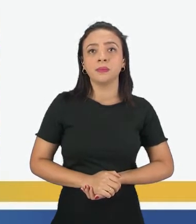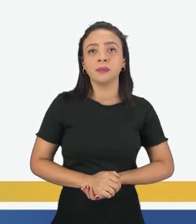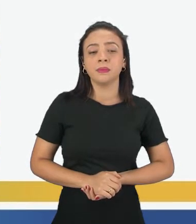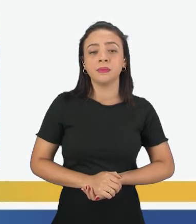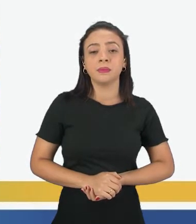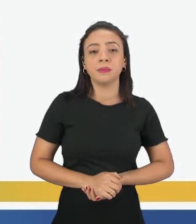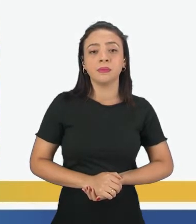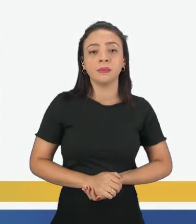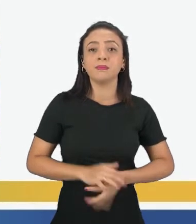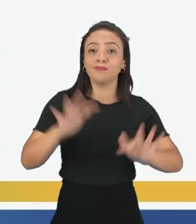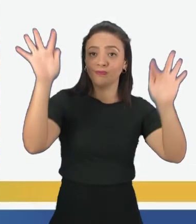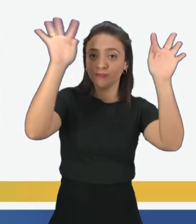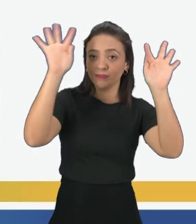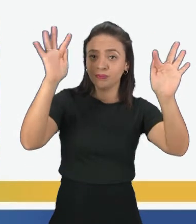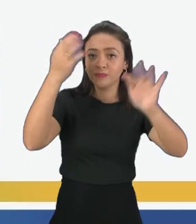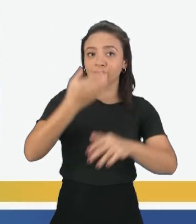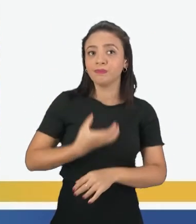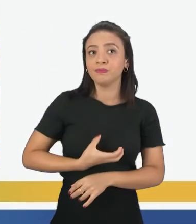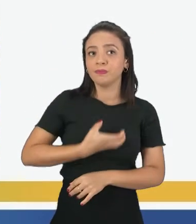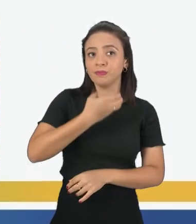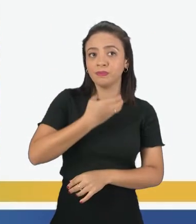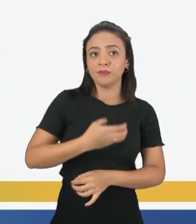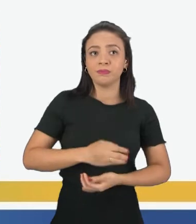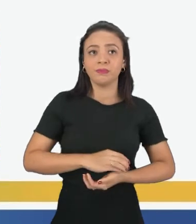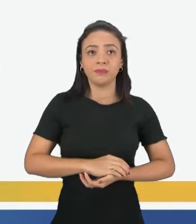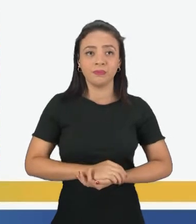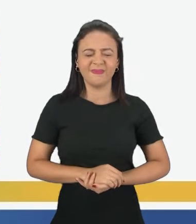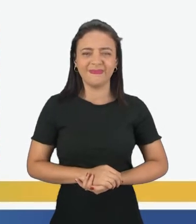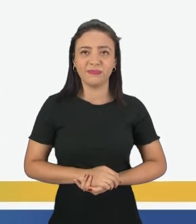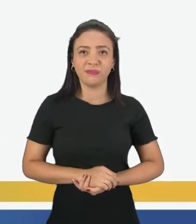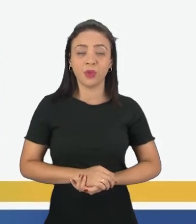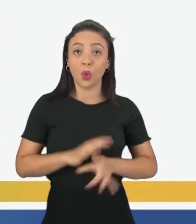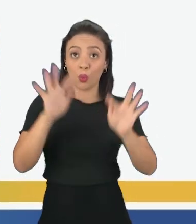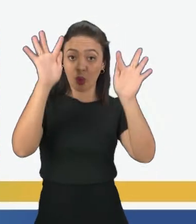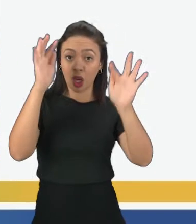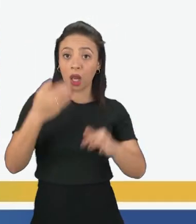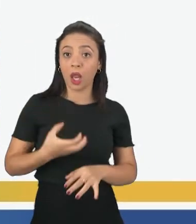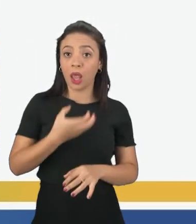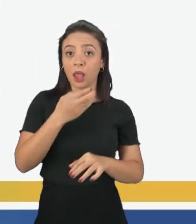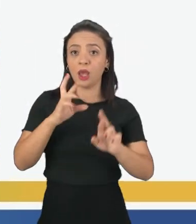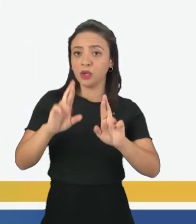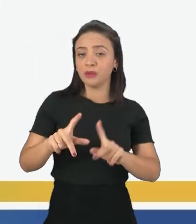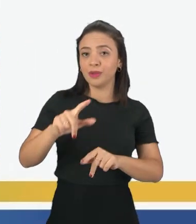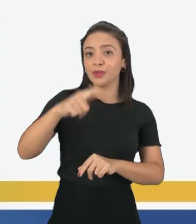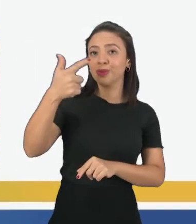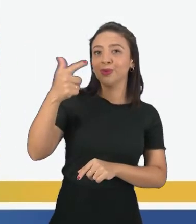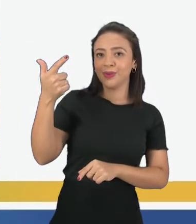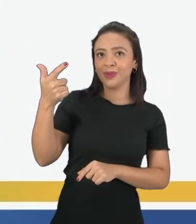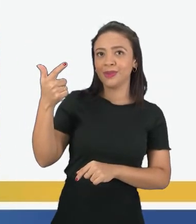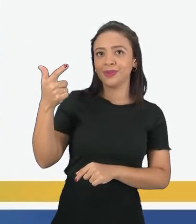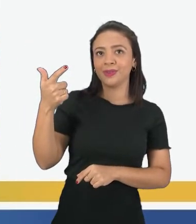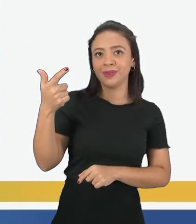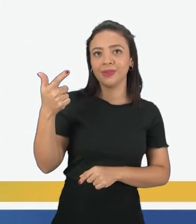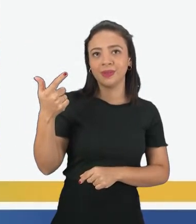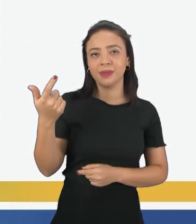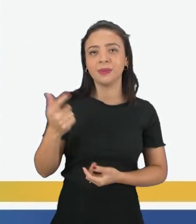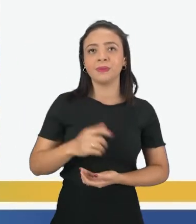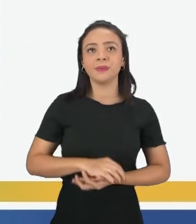Christmas. Feliz Natal. Observem que o Feliz Natal é um pouquinho diferente dos outros Feliz